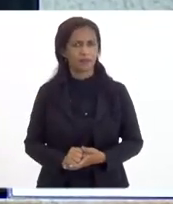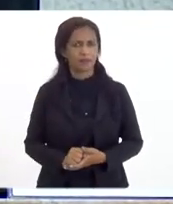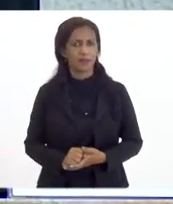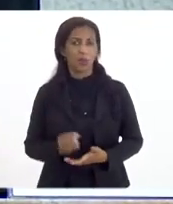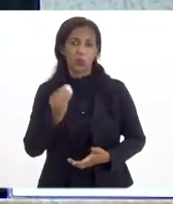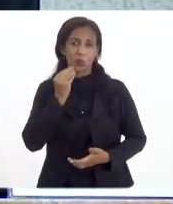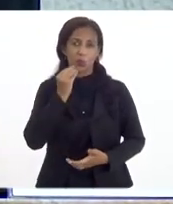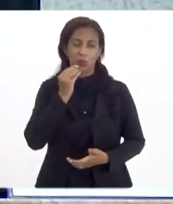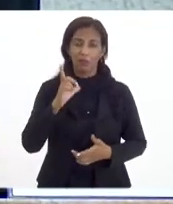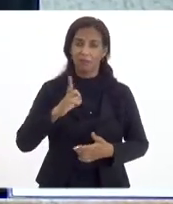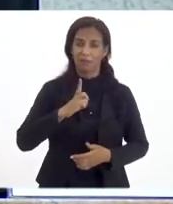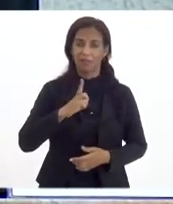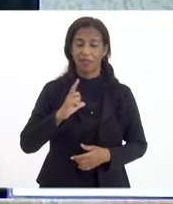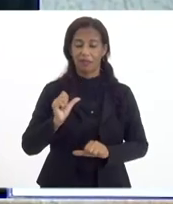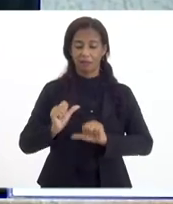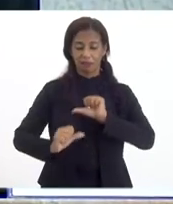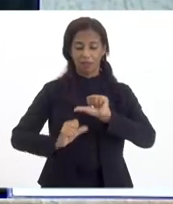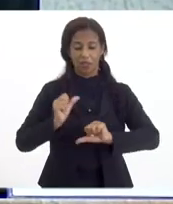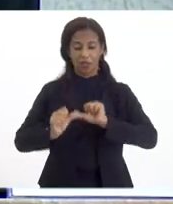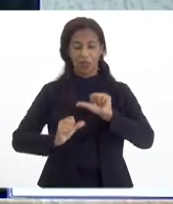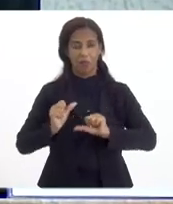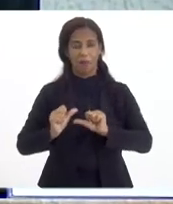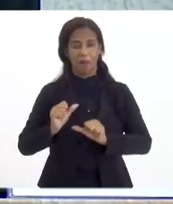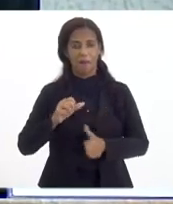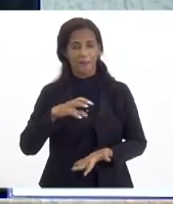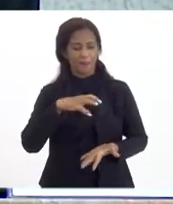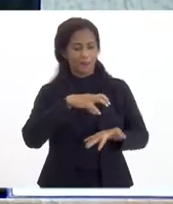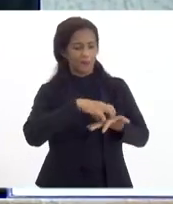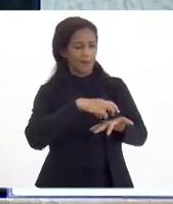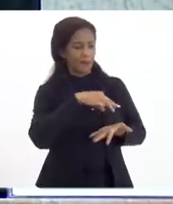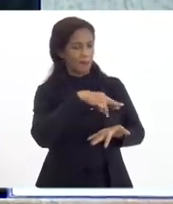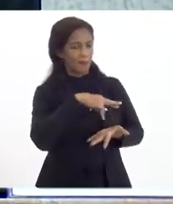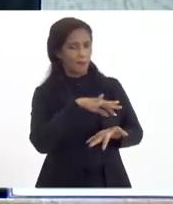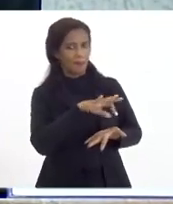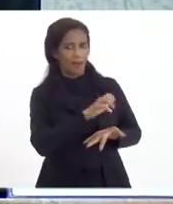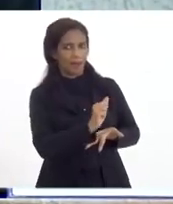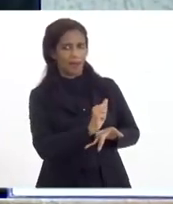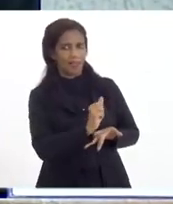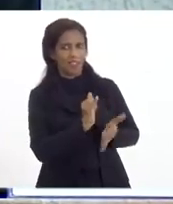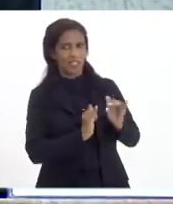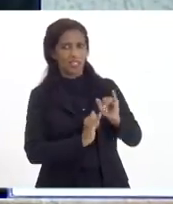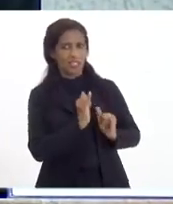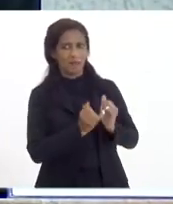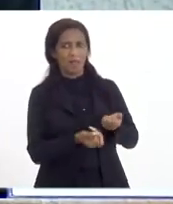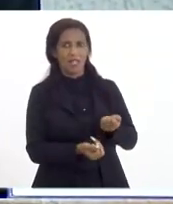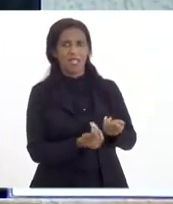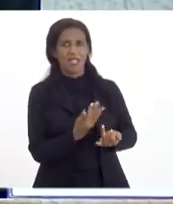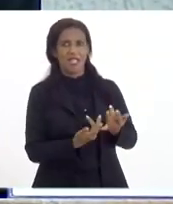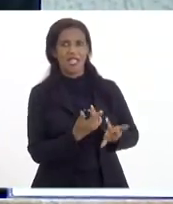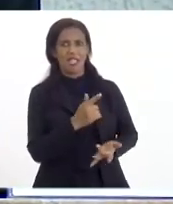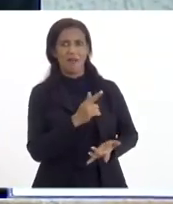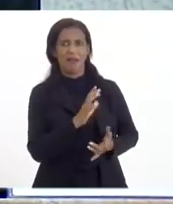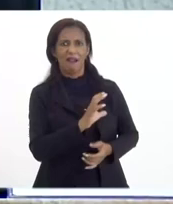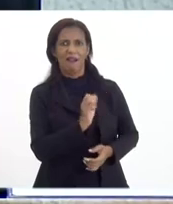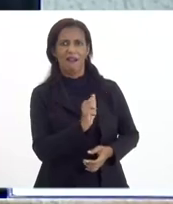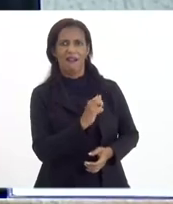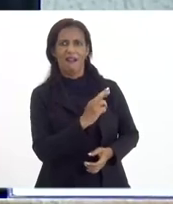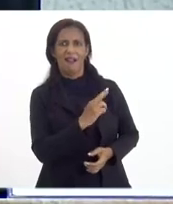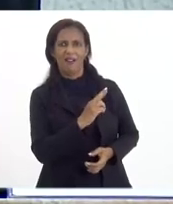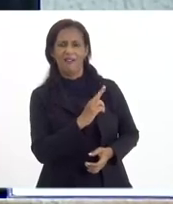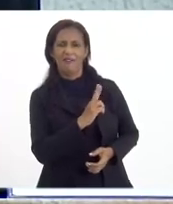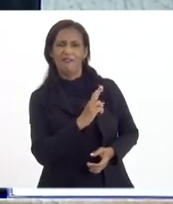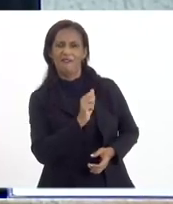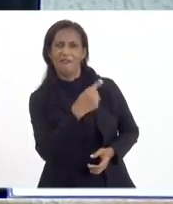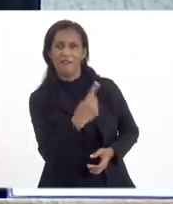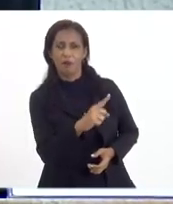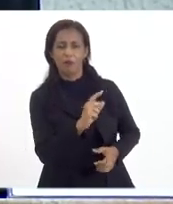Poderíamos transformar a matriz das siderúrgicas que queimam hoje o carvão para o gás natural. Como eu disse,